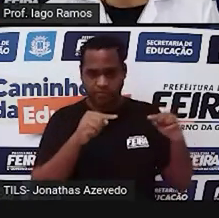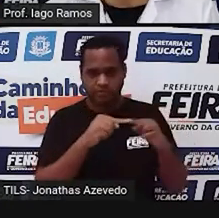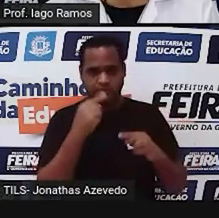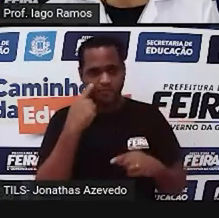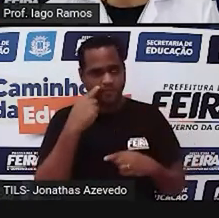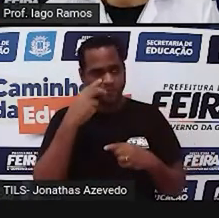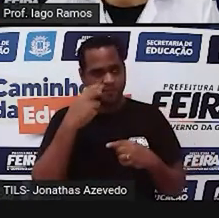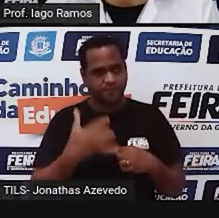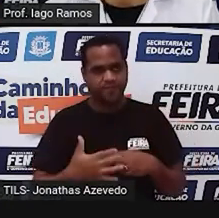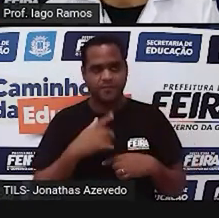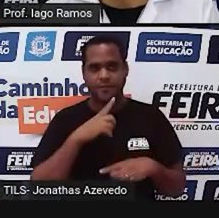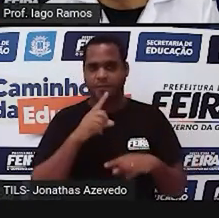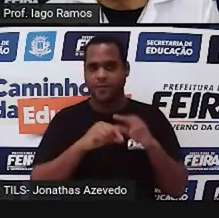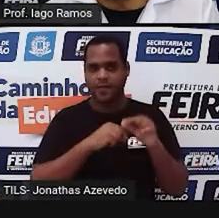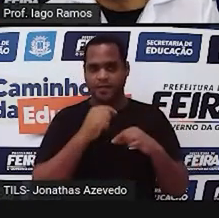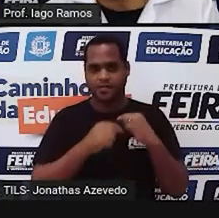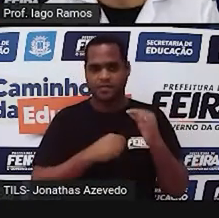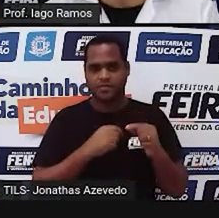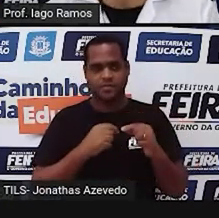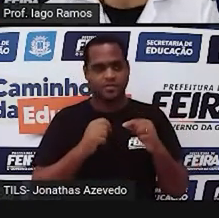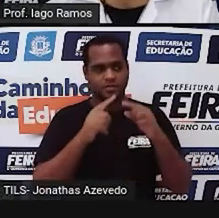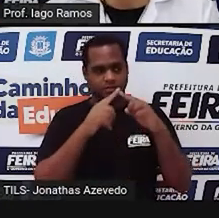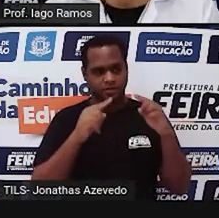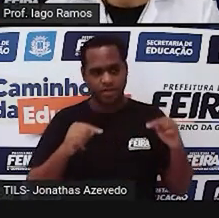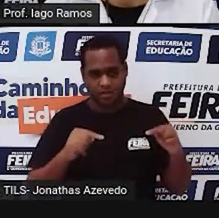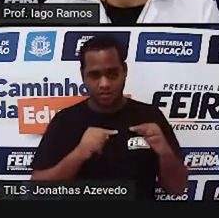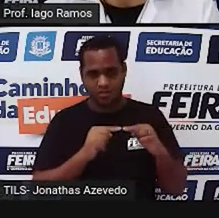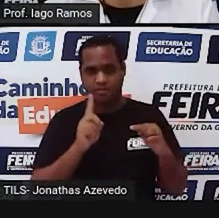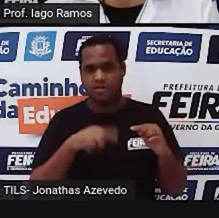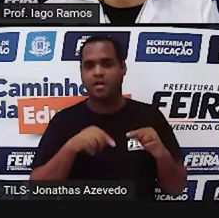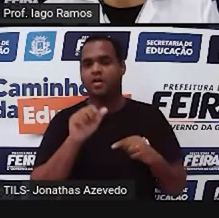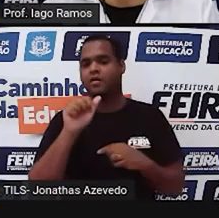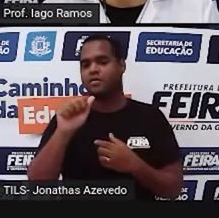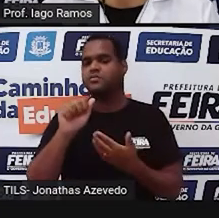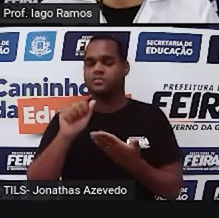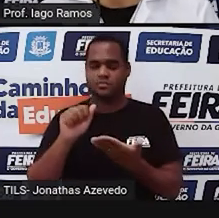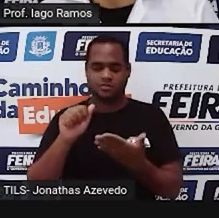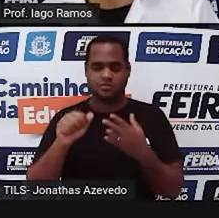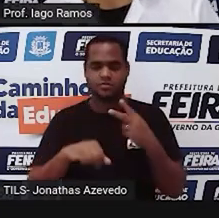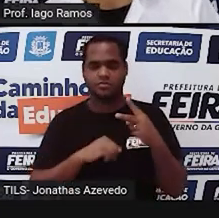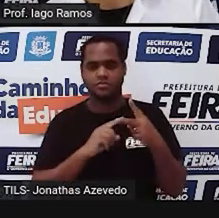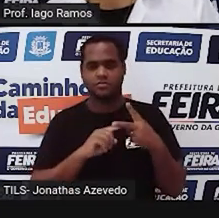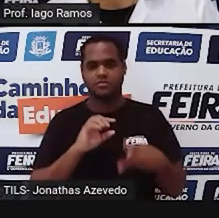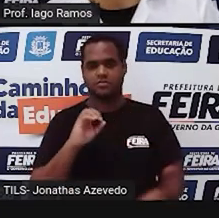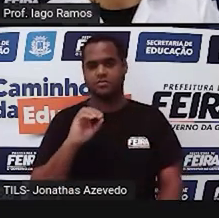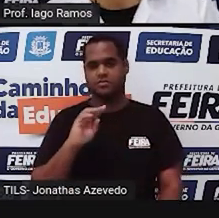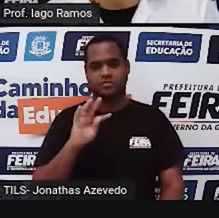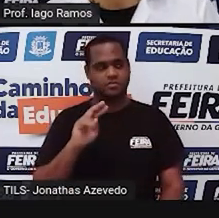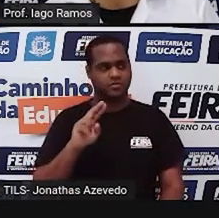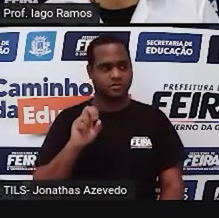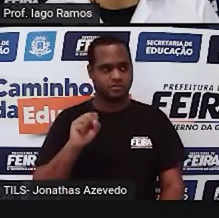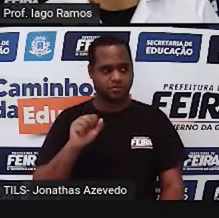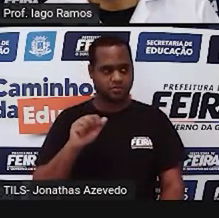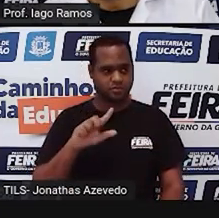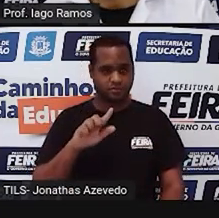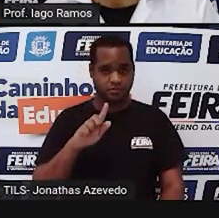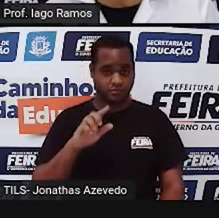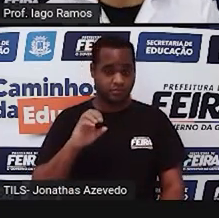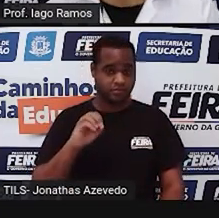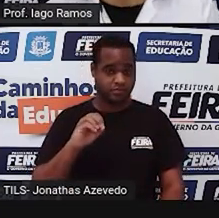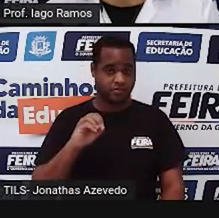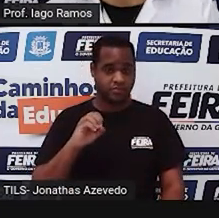ele é um triângulo retângulo, na opção A? Ele é um triângulo obituzângulo, na opção B?